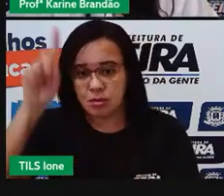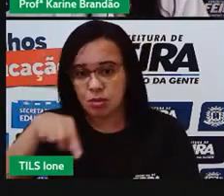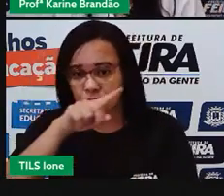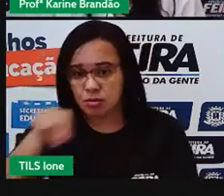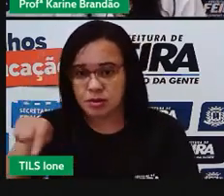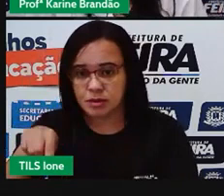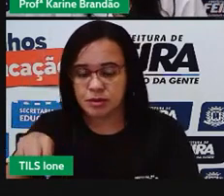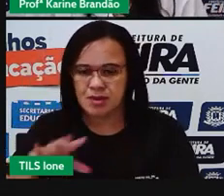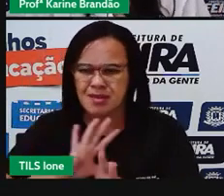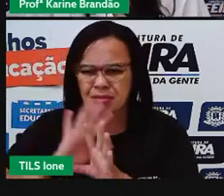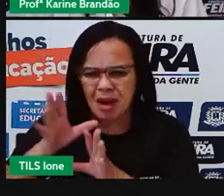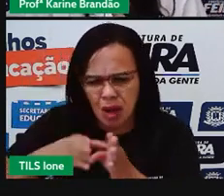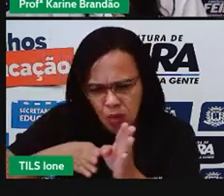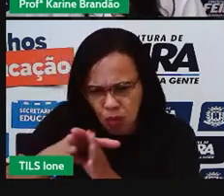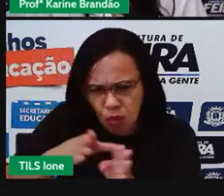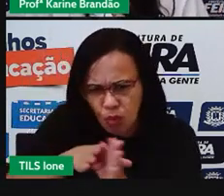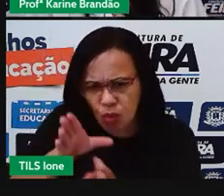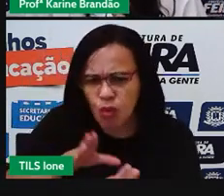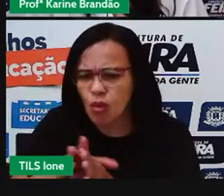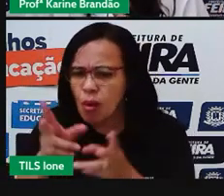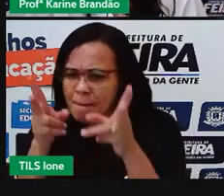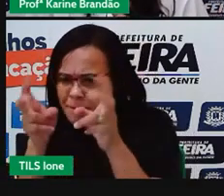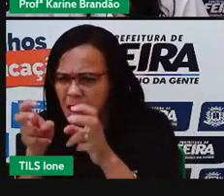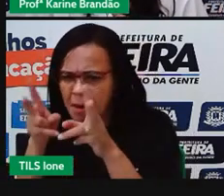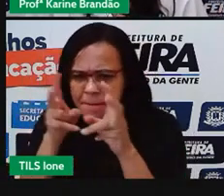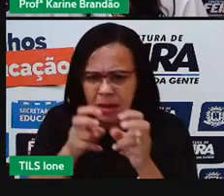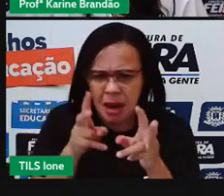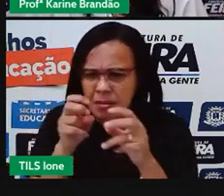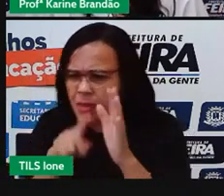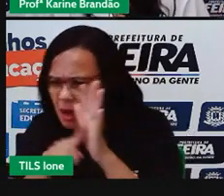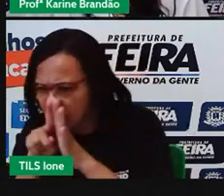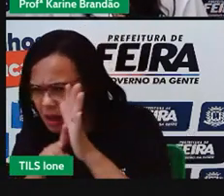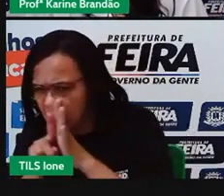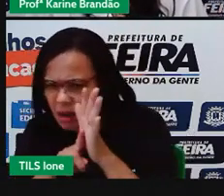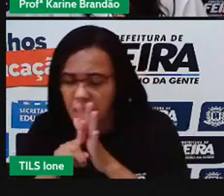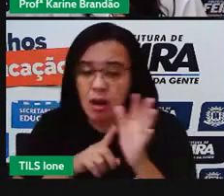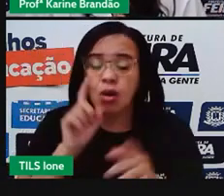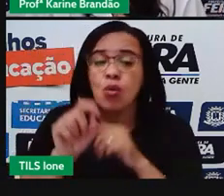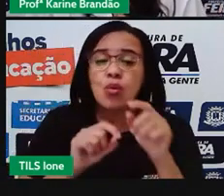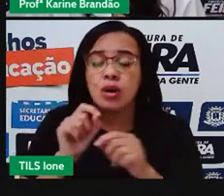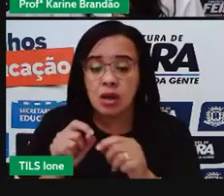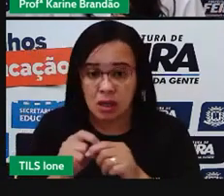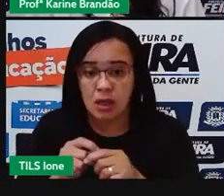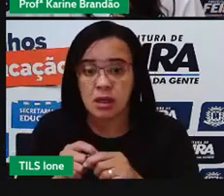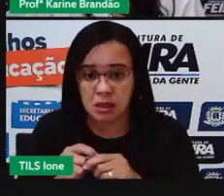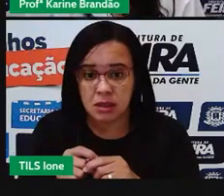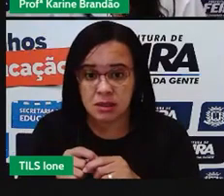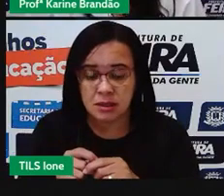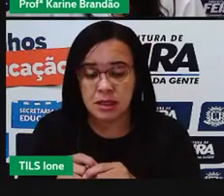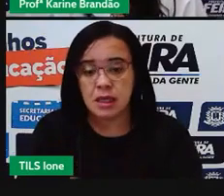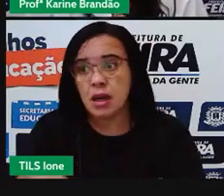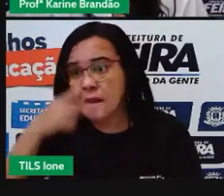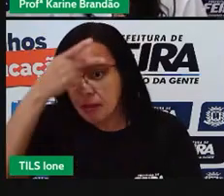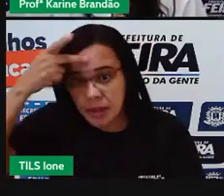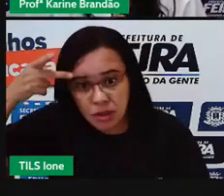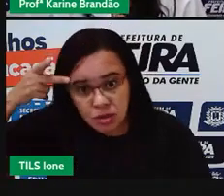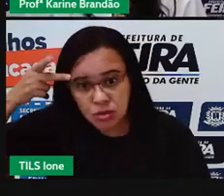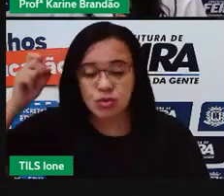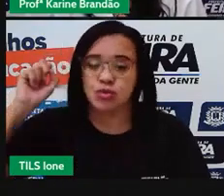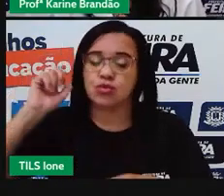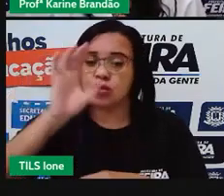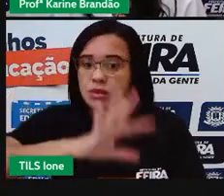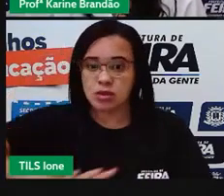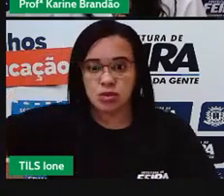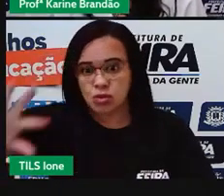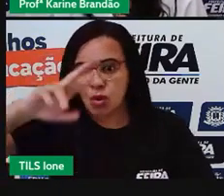conselho, ele percebeu? Que boa parte da população faz um uso incorreto da água